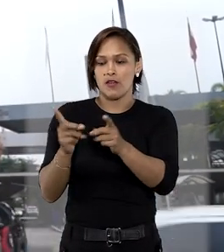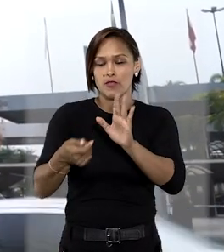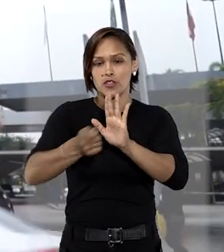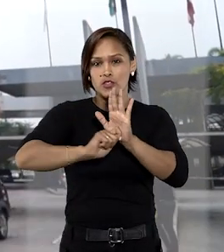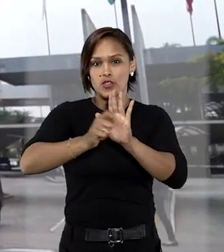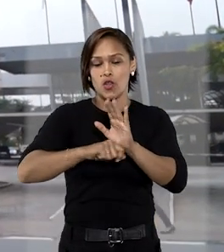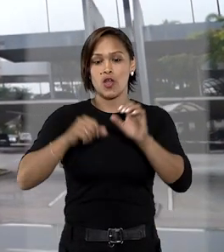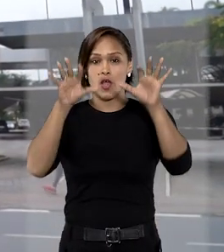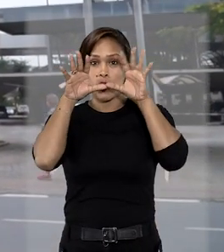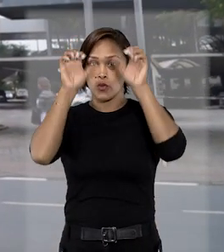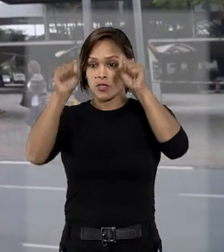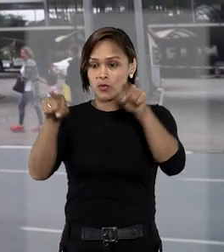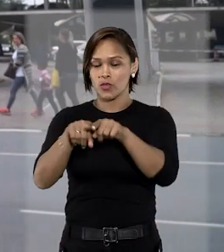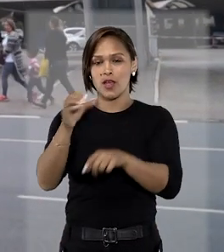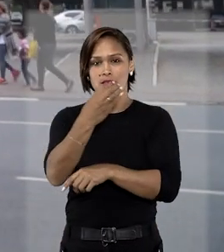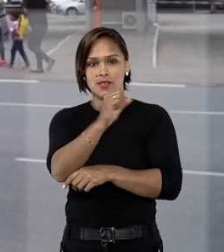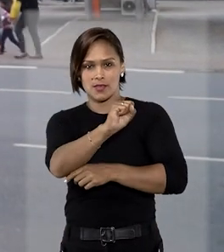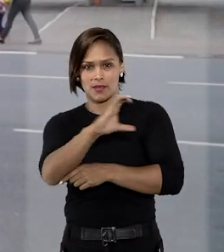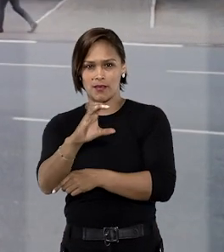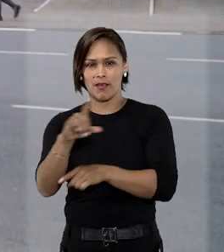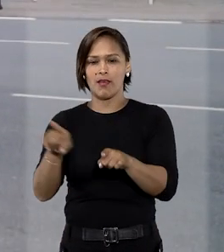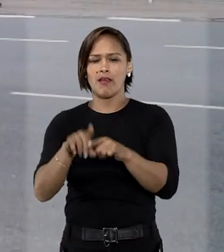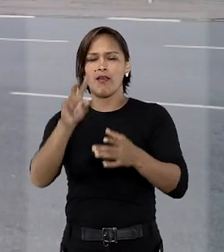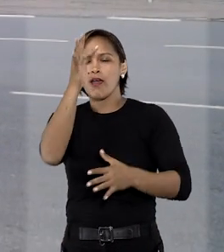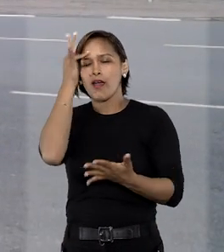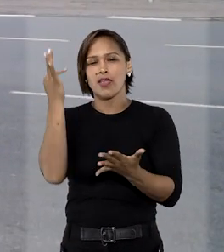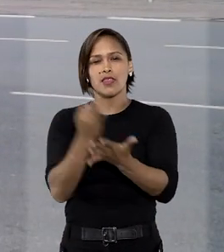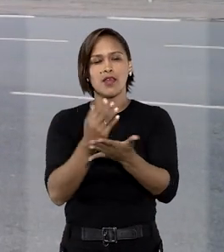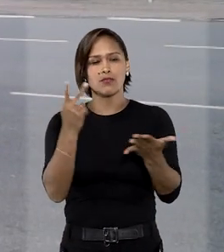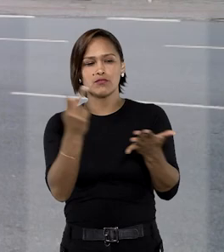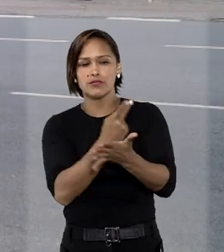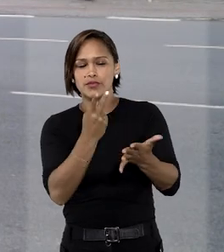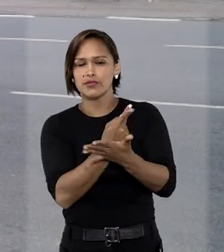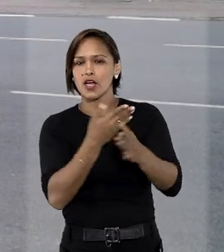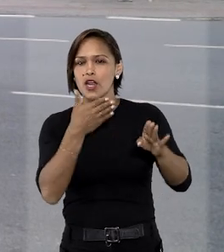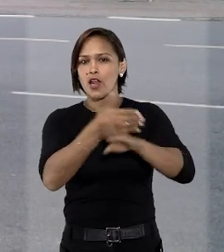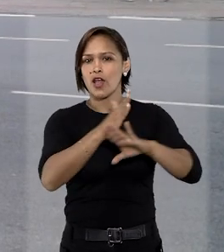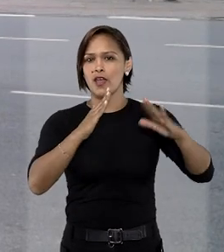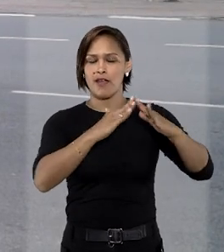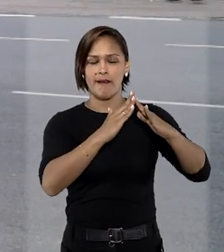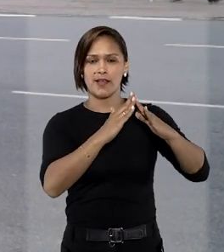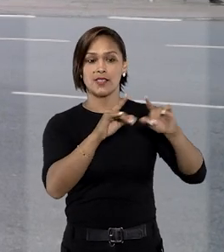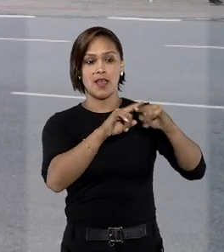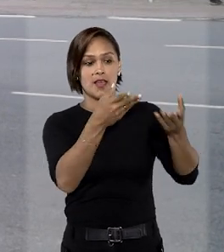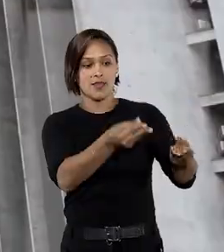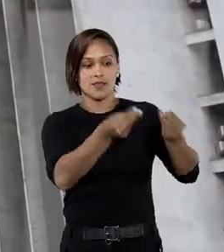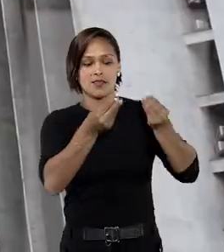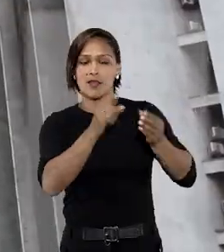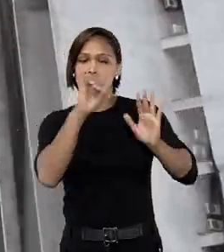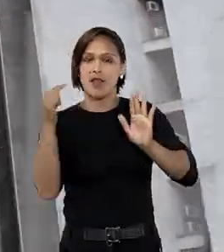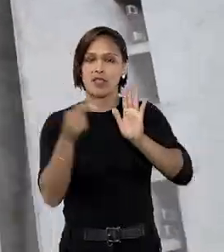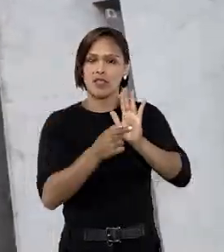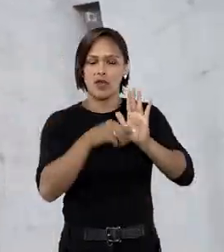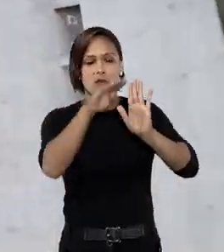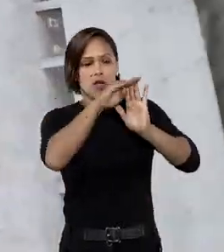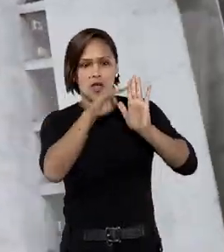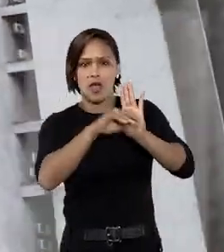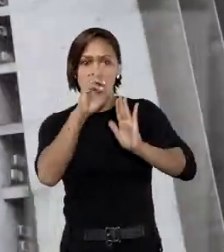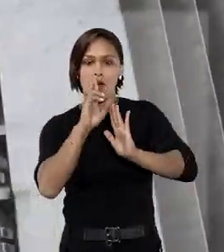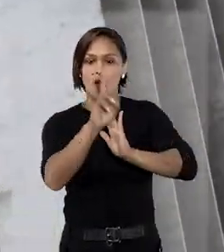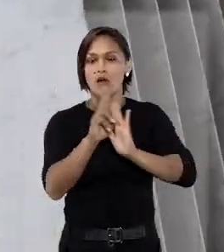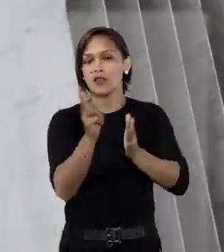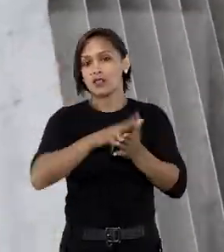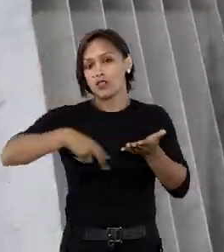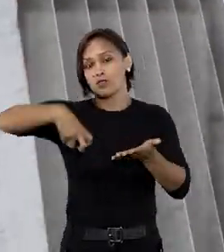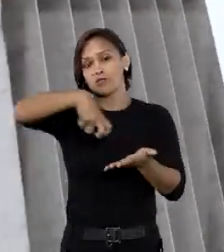catarinense havia rejeitado a tese da defesa de invasão legal de domicílio, recebendo assim a denúncia e determinando a ordem